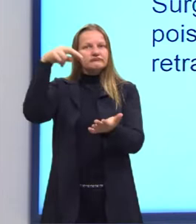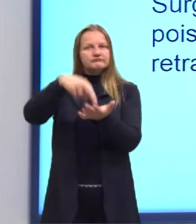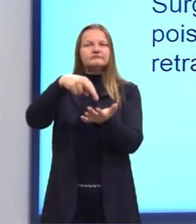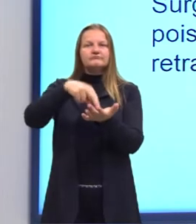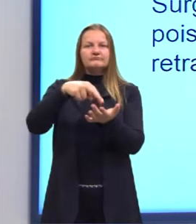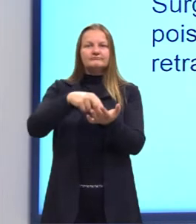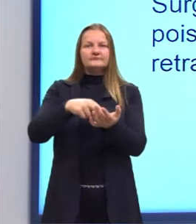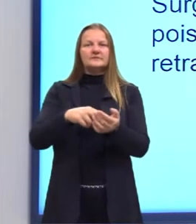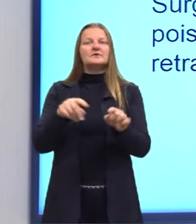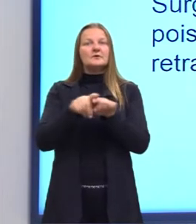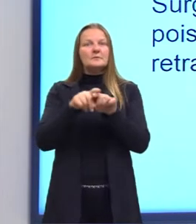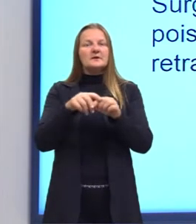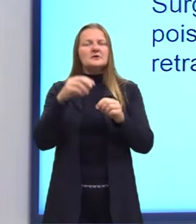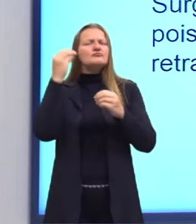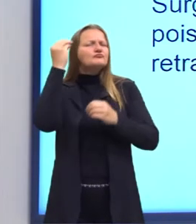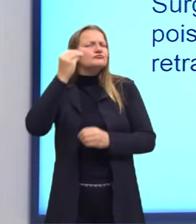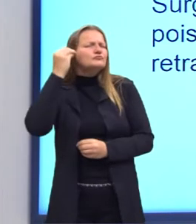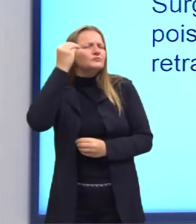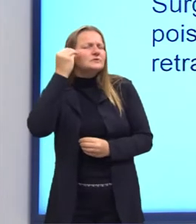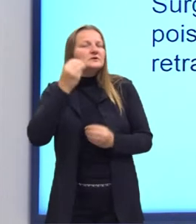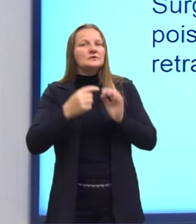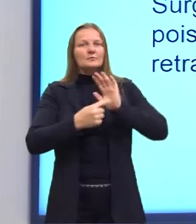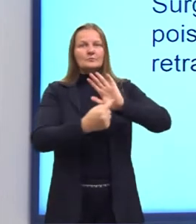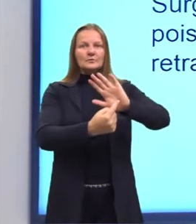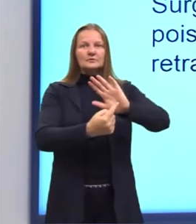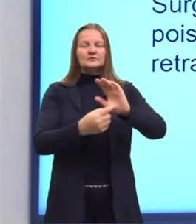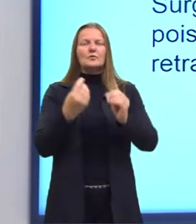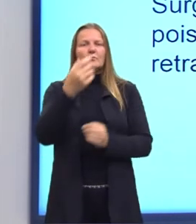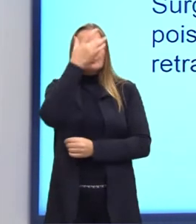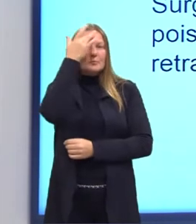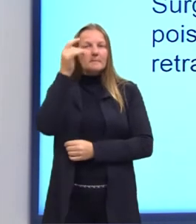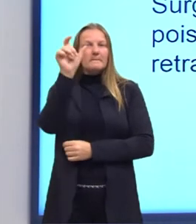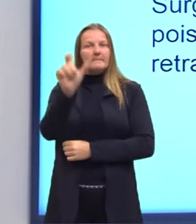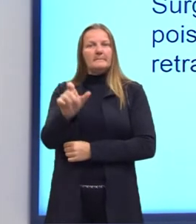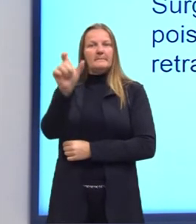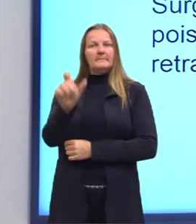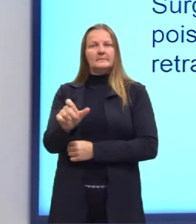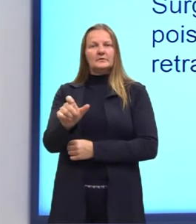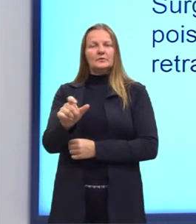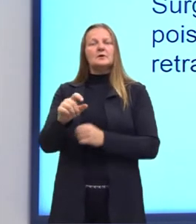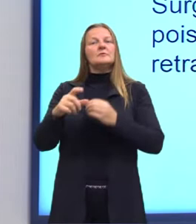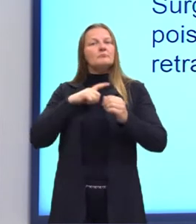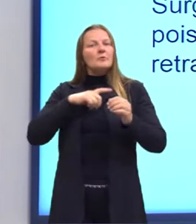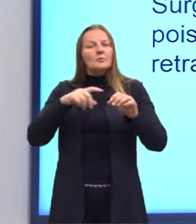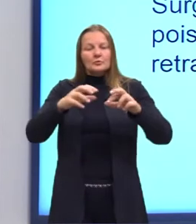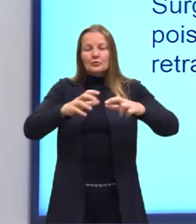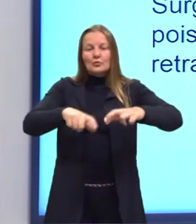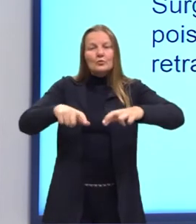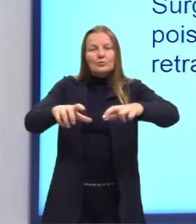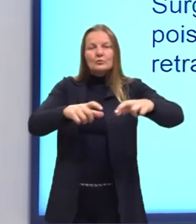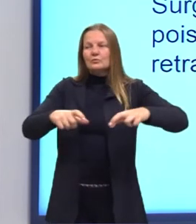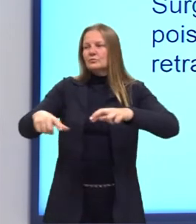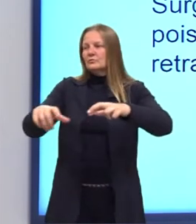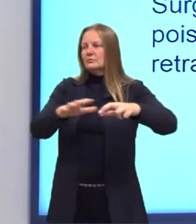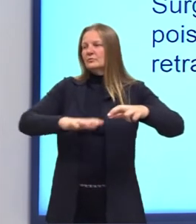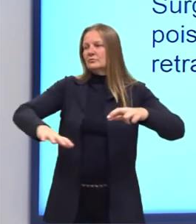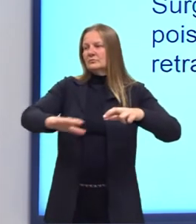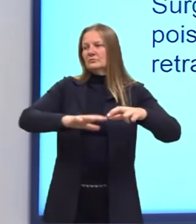e na experiência, mostrando que o indivíduo é determinado pelo ambiente e pela